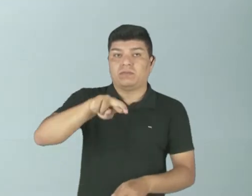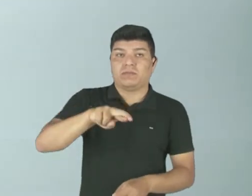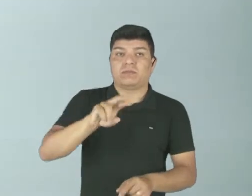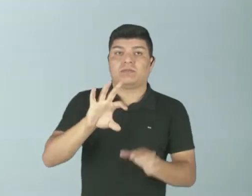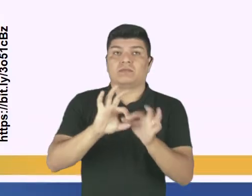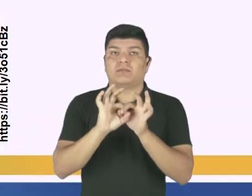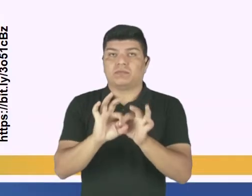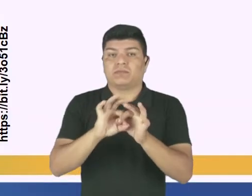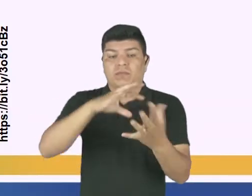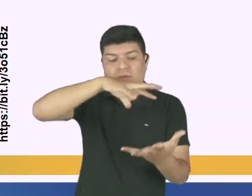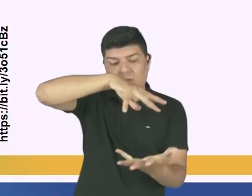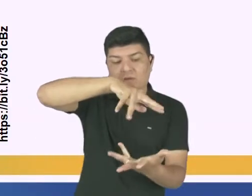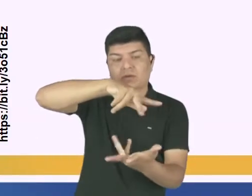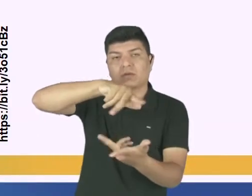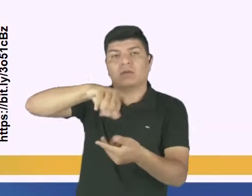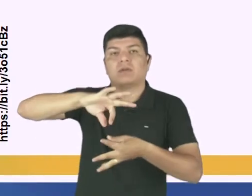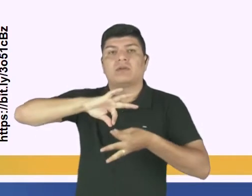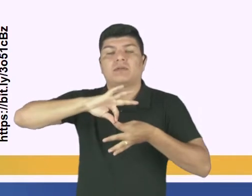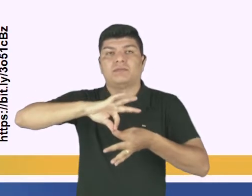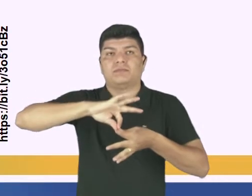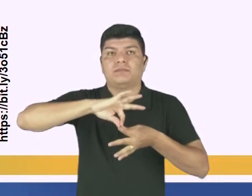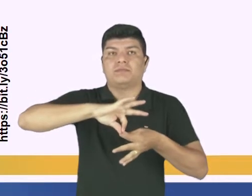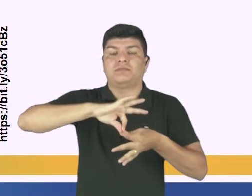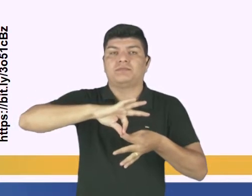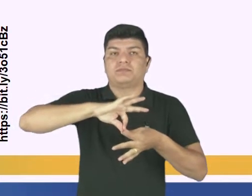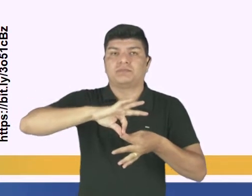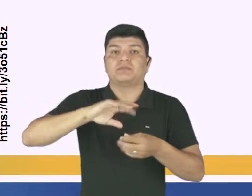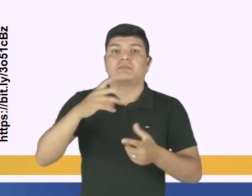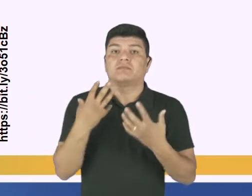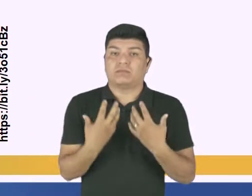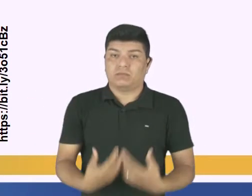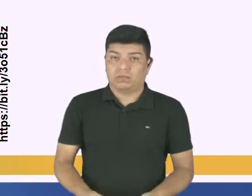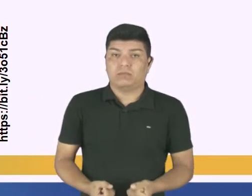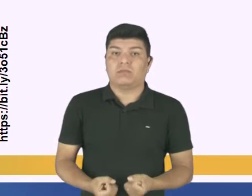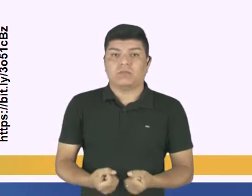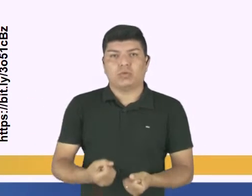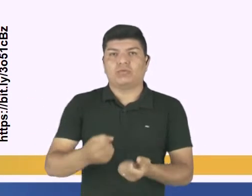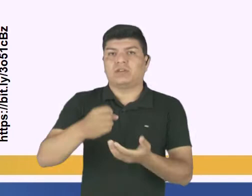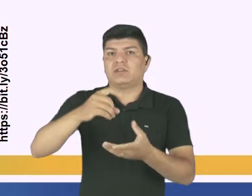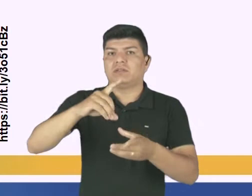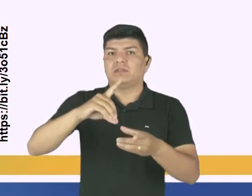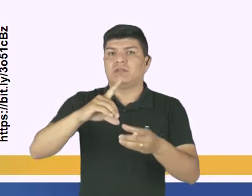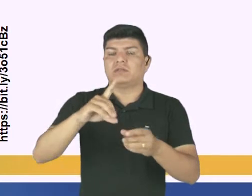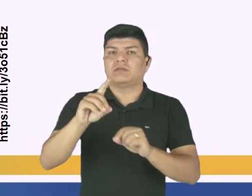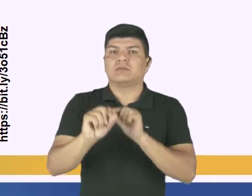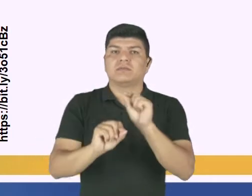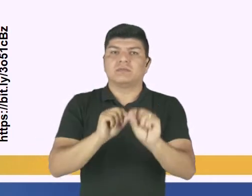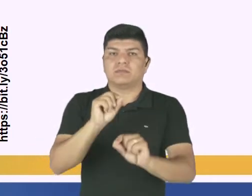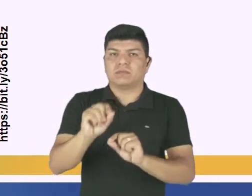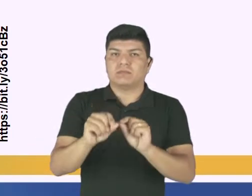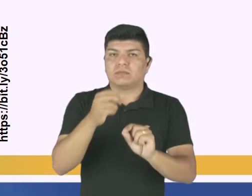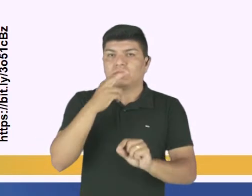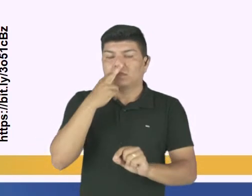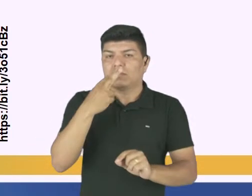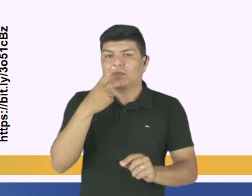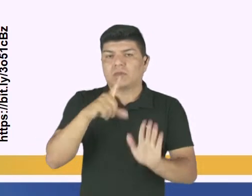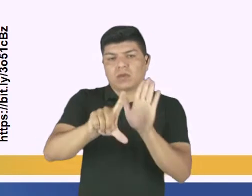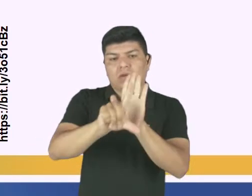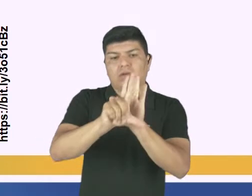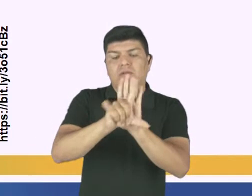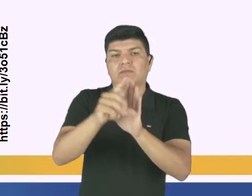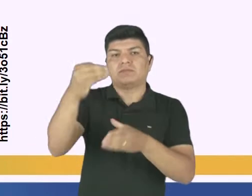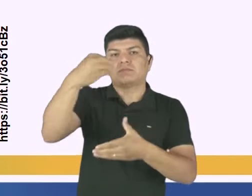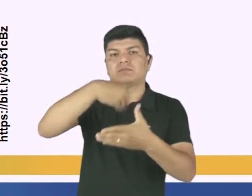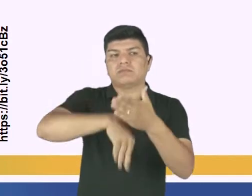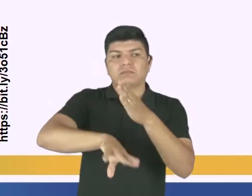relacionada com a humanidade, a espiritualidade, eles adotam doutrinas. As doutrinas são uma espécie de lei que são praticadas dentro